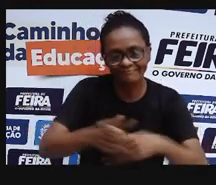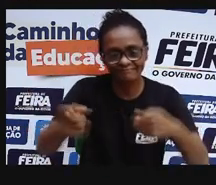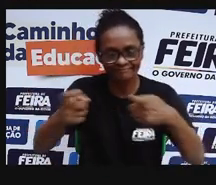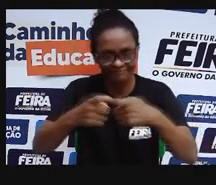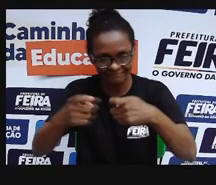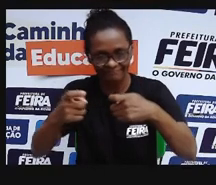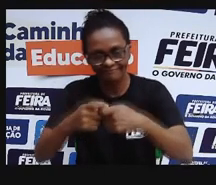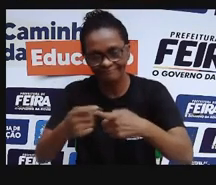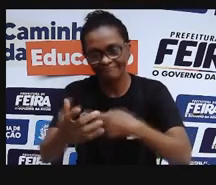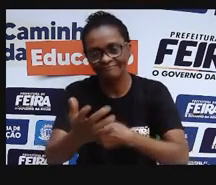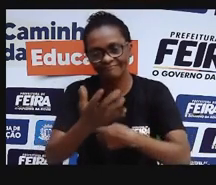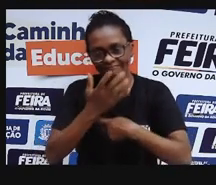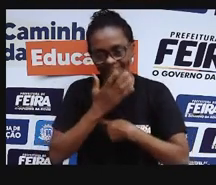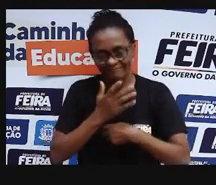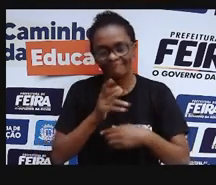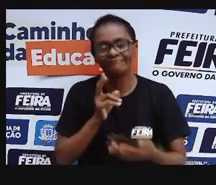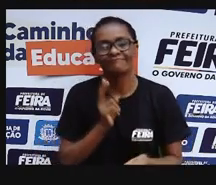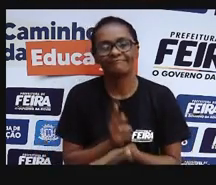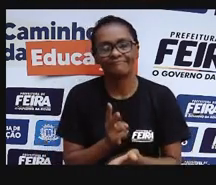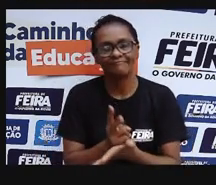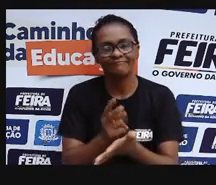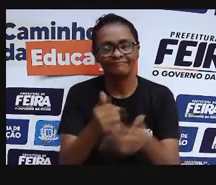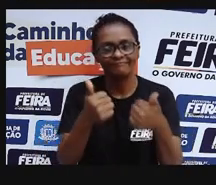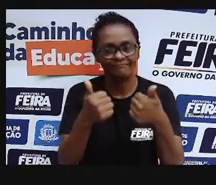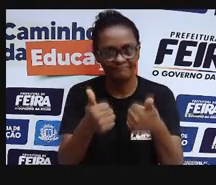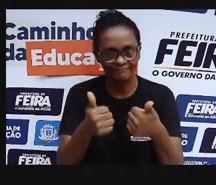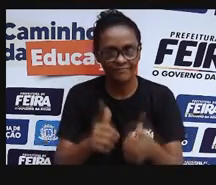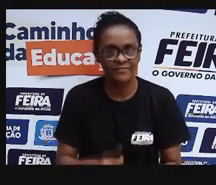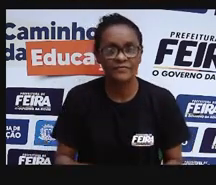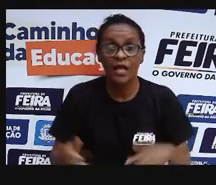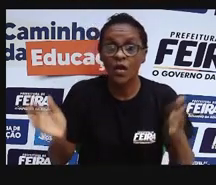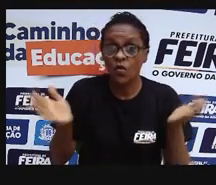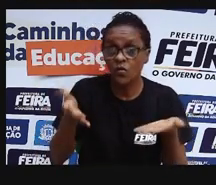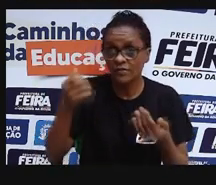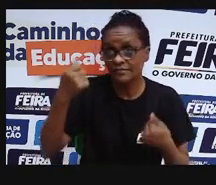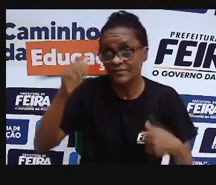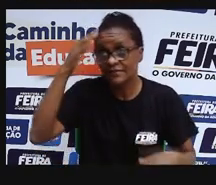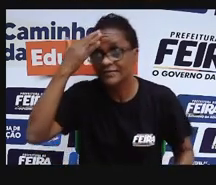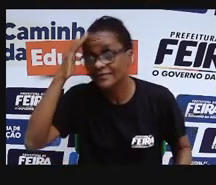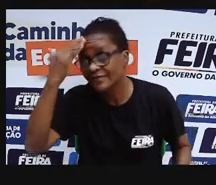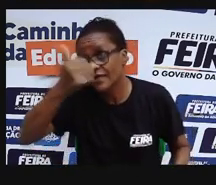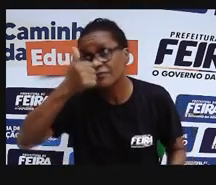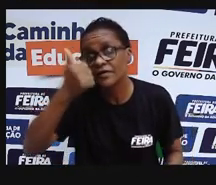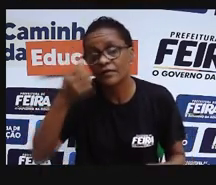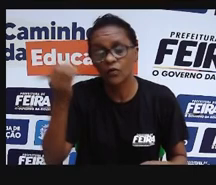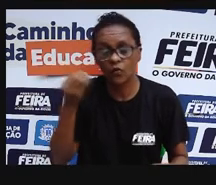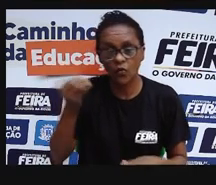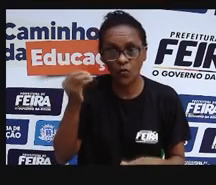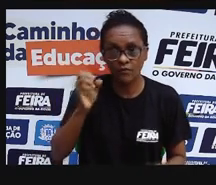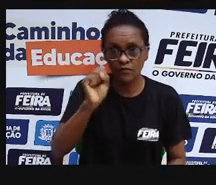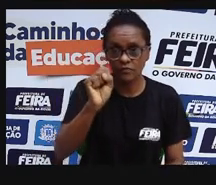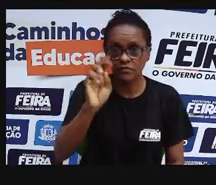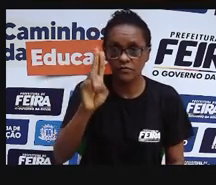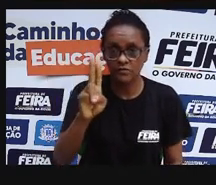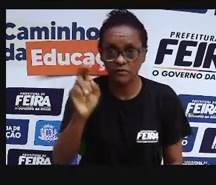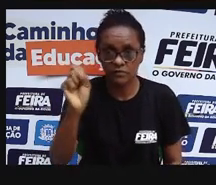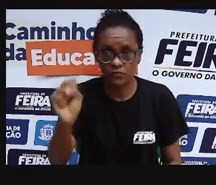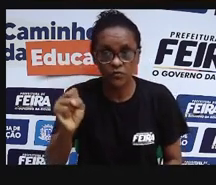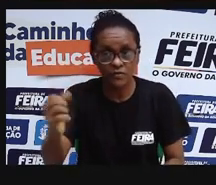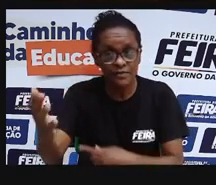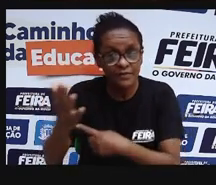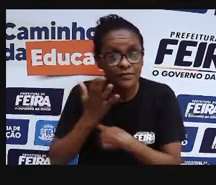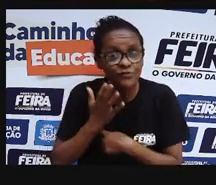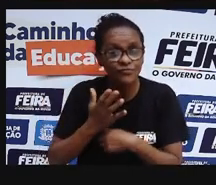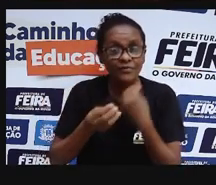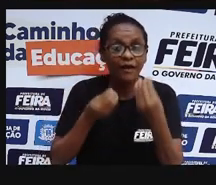conquista. Então, gente precisa entender um pouco mais, descobrir um pouco mais o que o SUS tem a nos oferecer. E o que é que